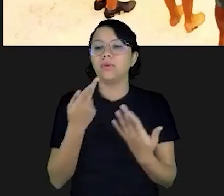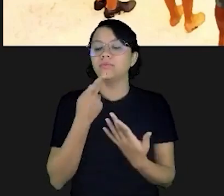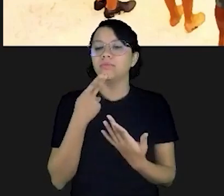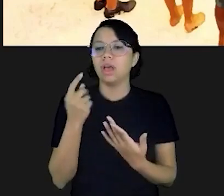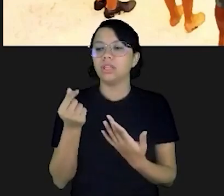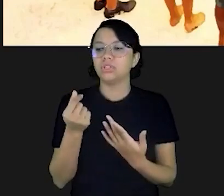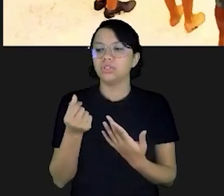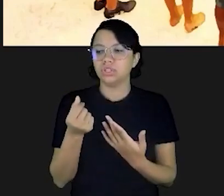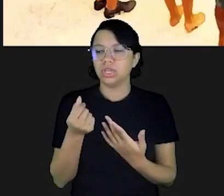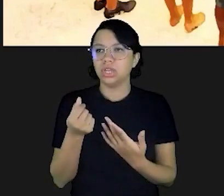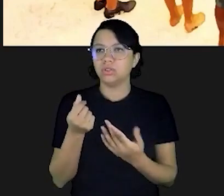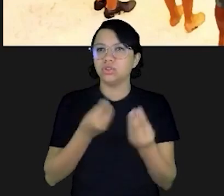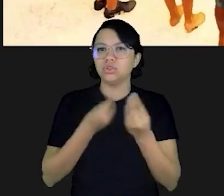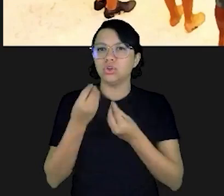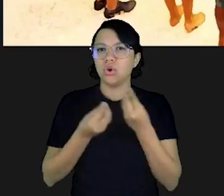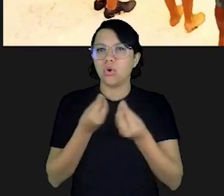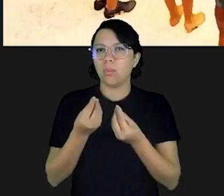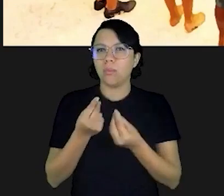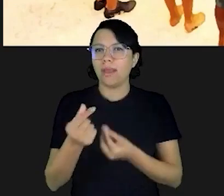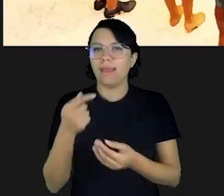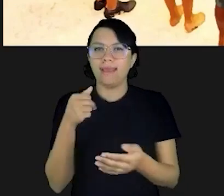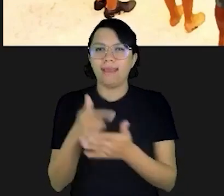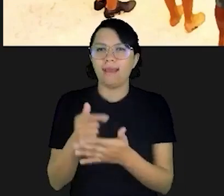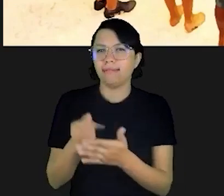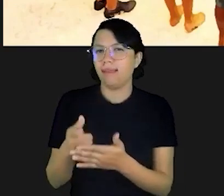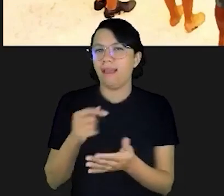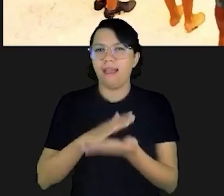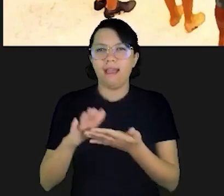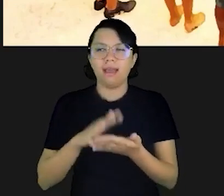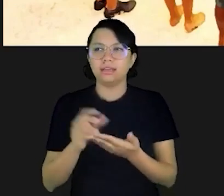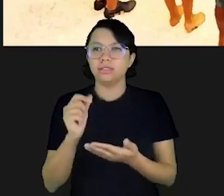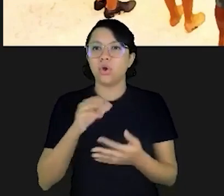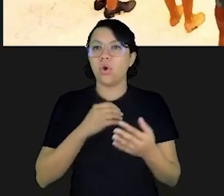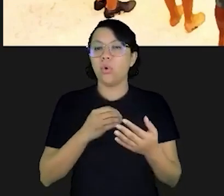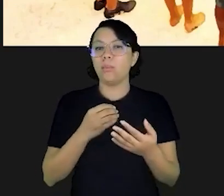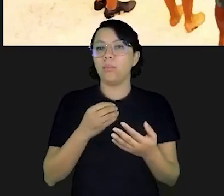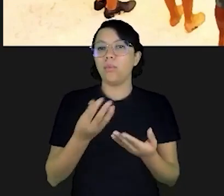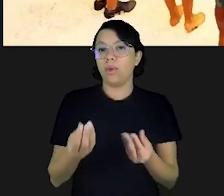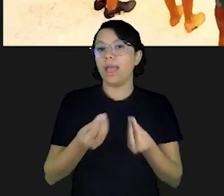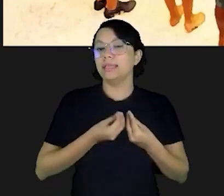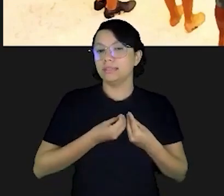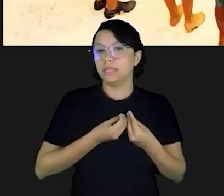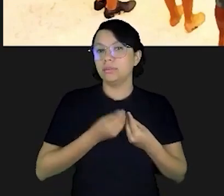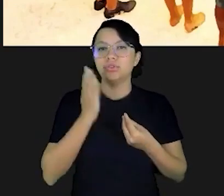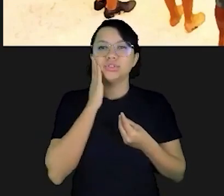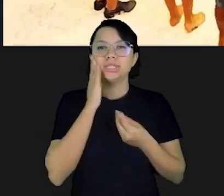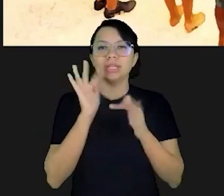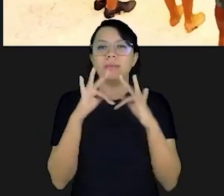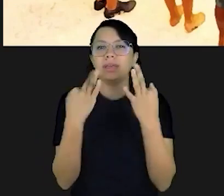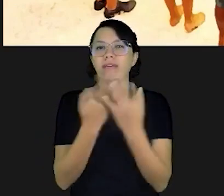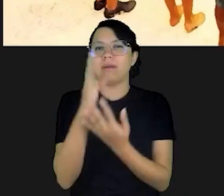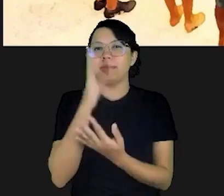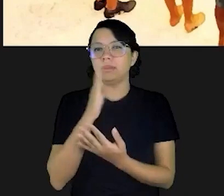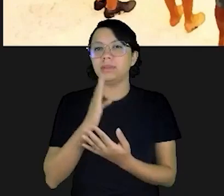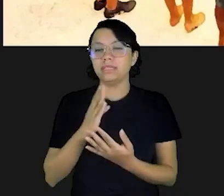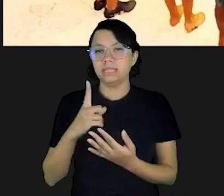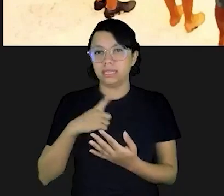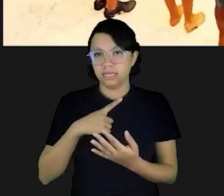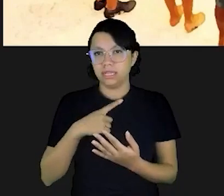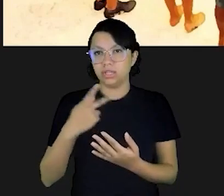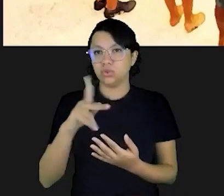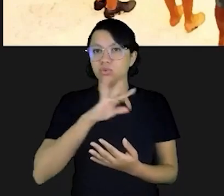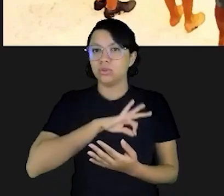dinheiro e de gastos e de recebimentos, a gente sabe que a família brasileira tem a sua renda